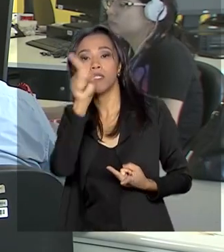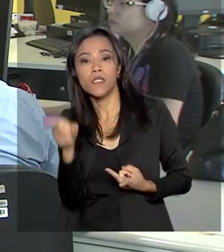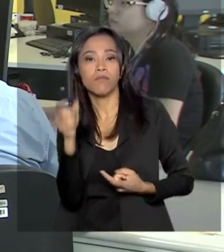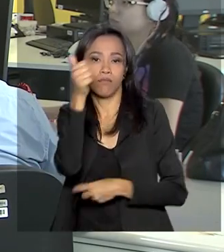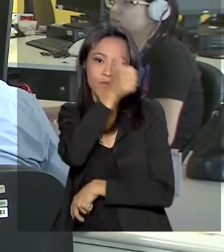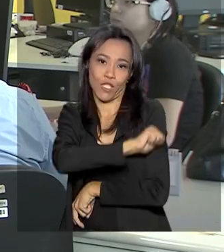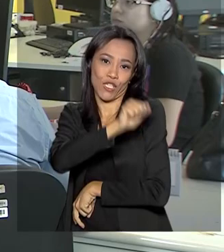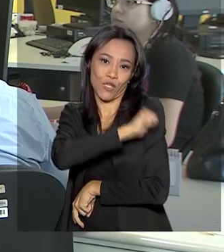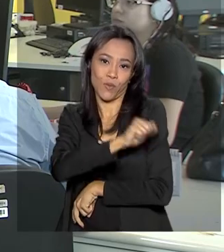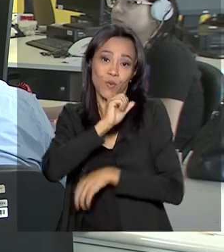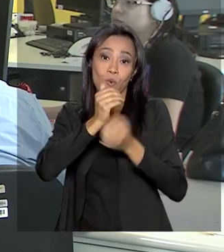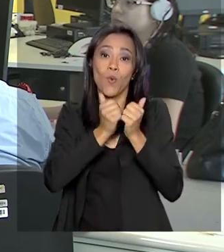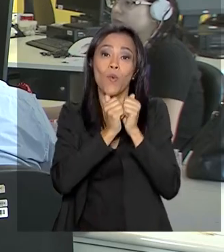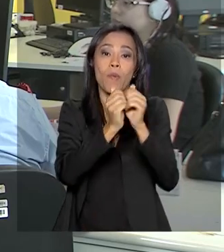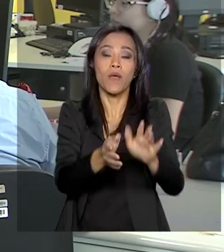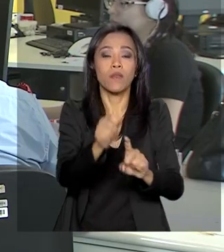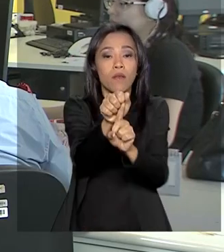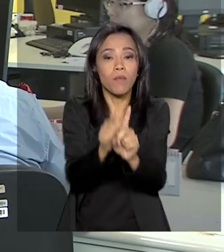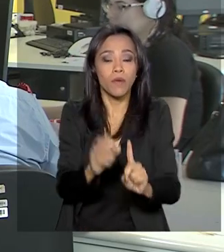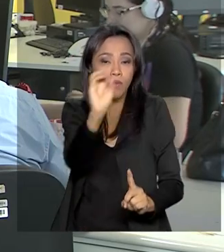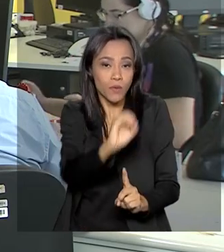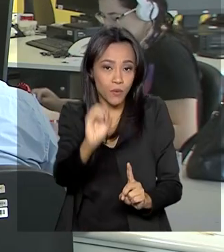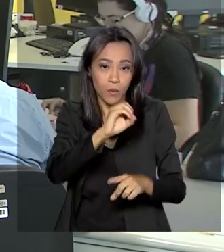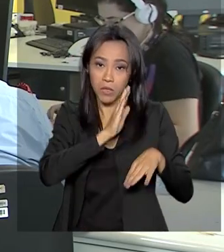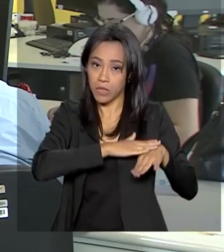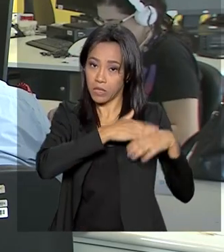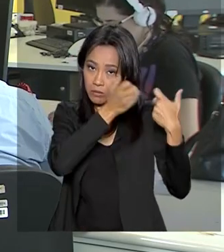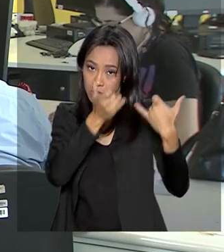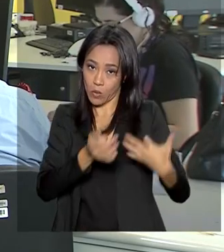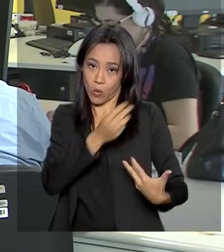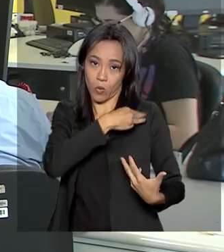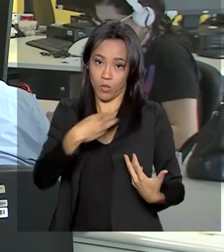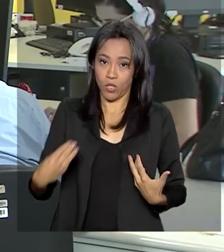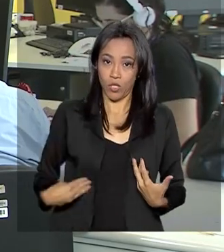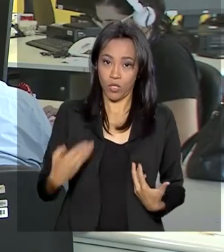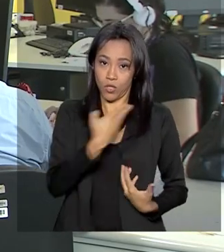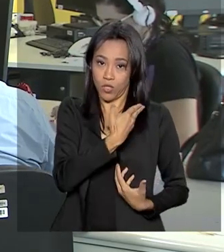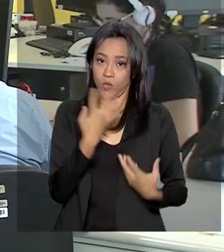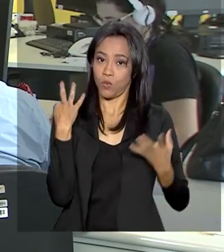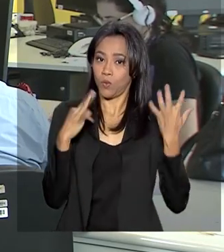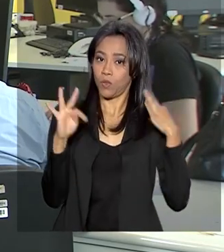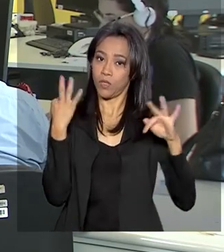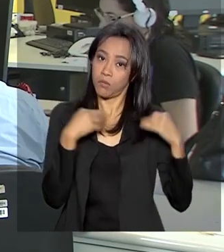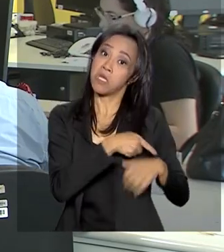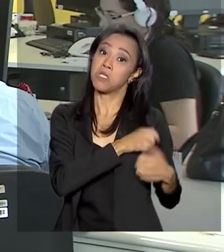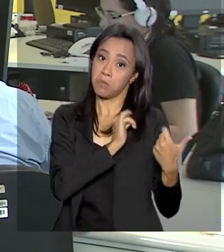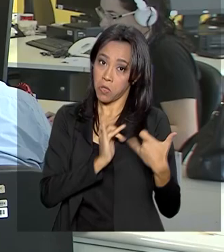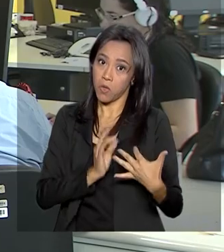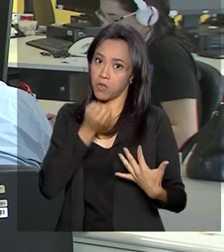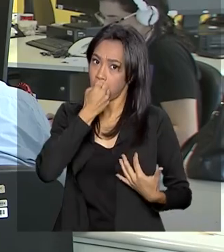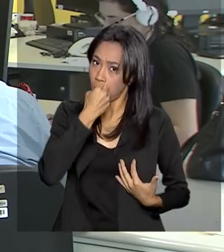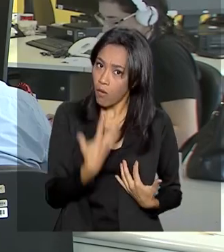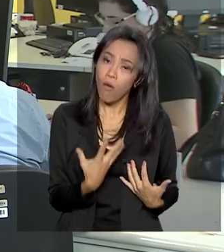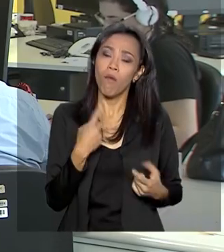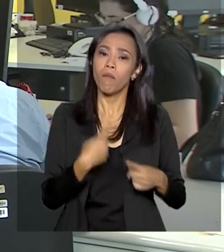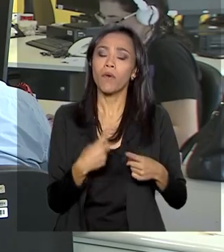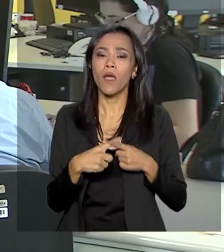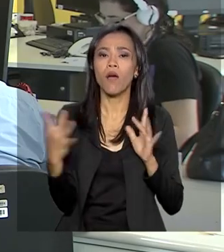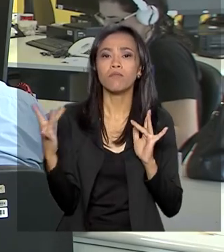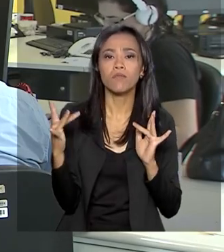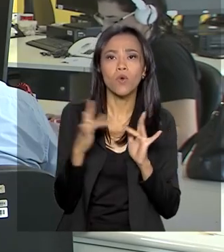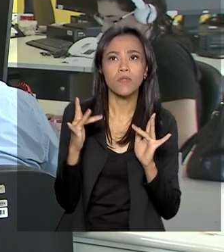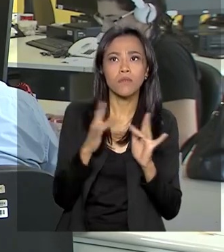a partir do mês de outubro. Segundo o ministro do Turismo, Marcelo Álvaro Antônio, esse é mais um passo para aumentar a conectividade